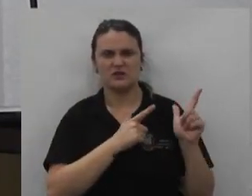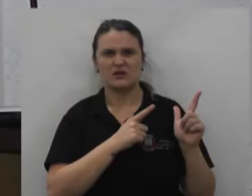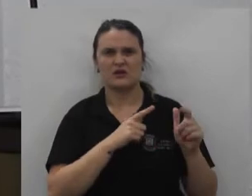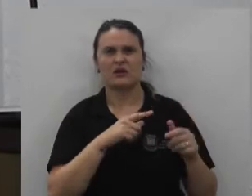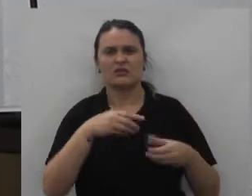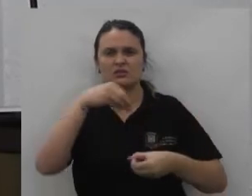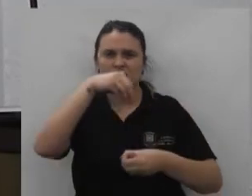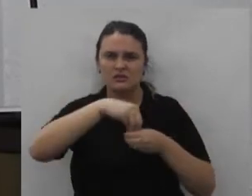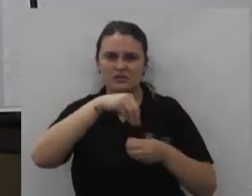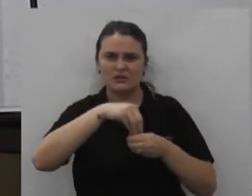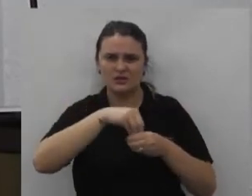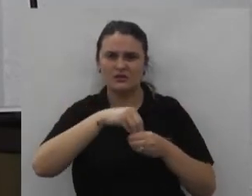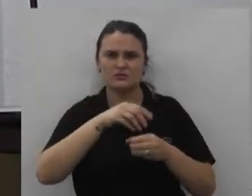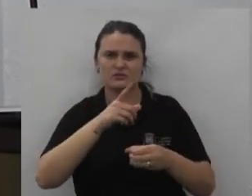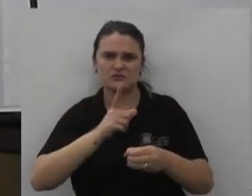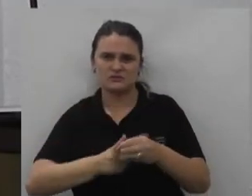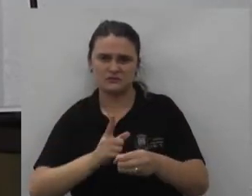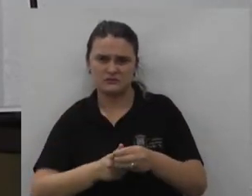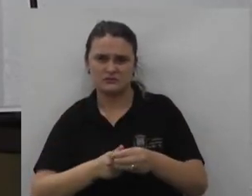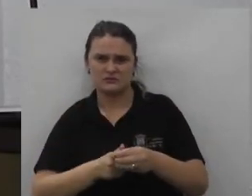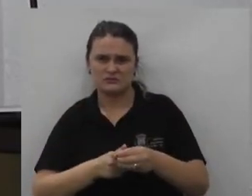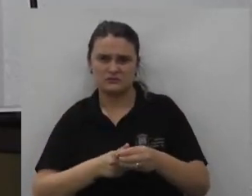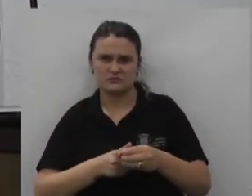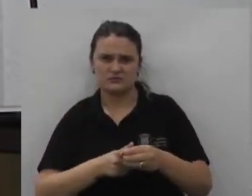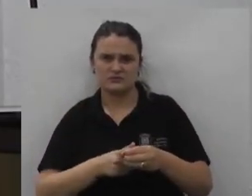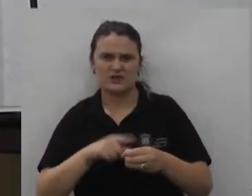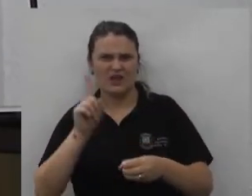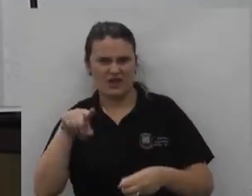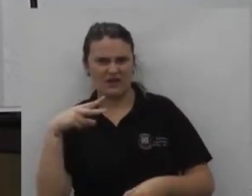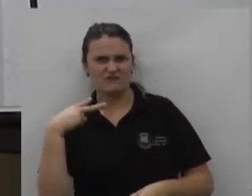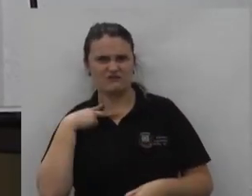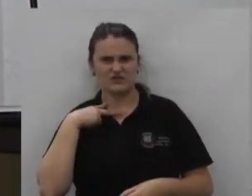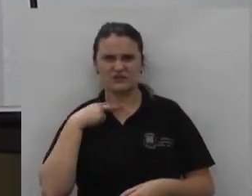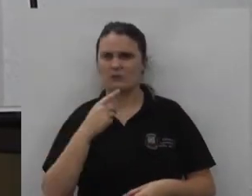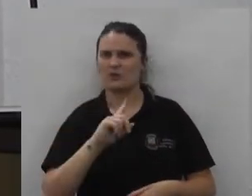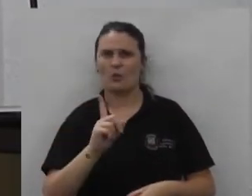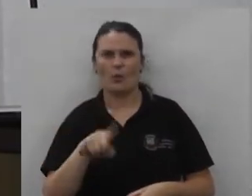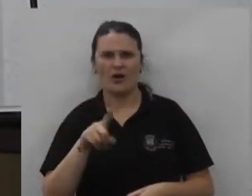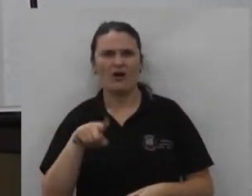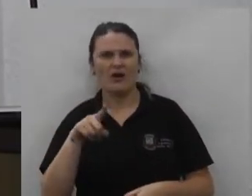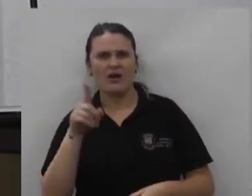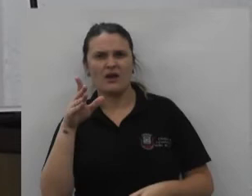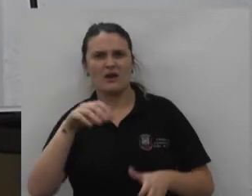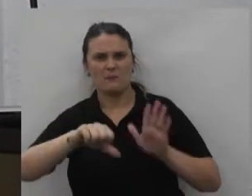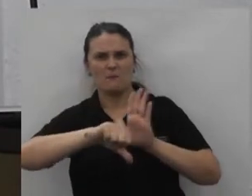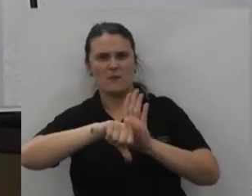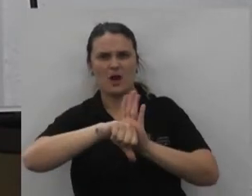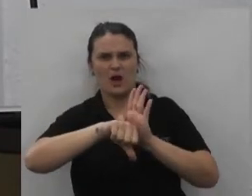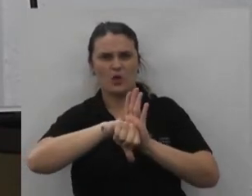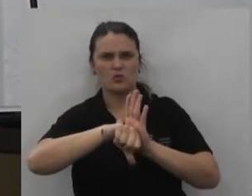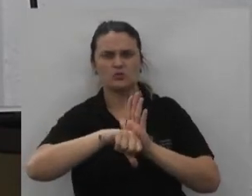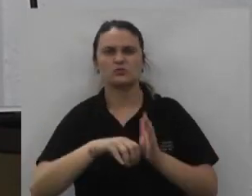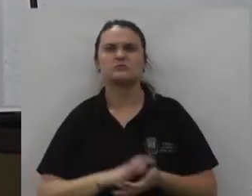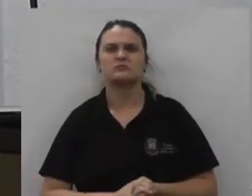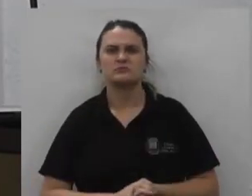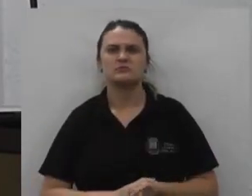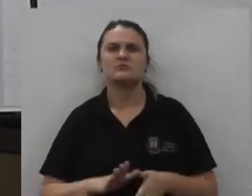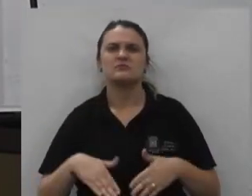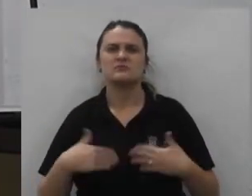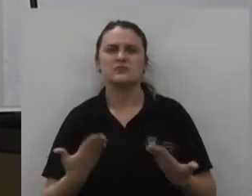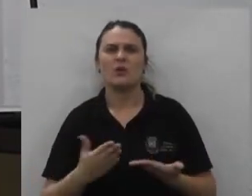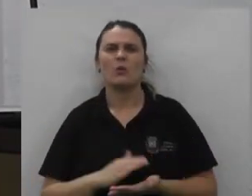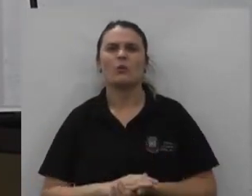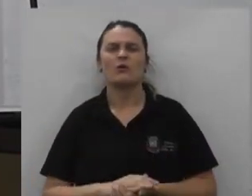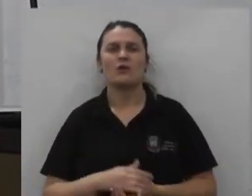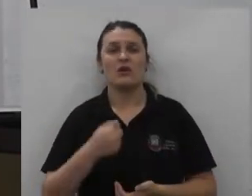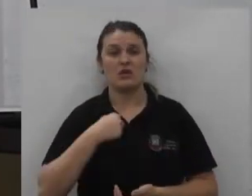num ambiente de uma cidade é uma vítima da sociedade não é é um bandido suas considerações finais portanto pessoal